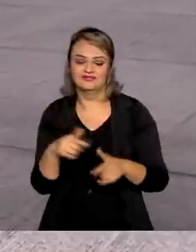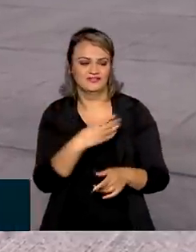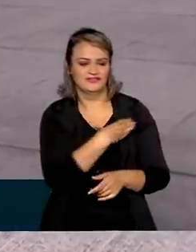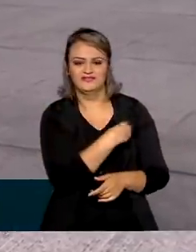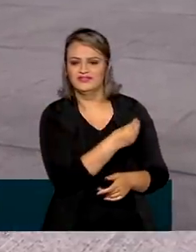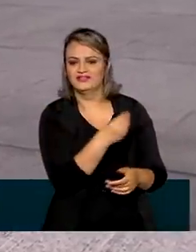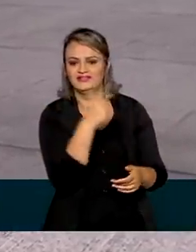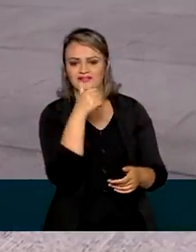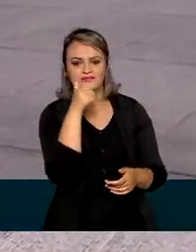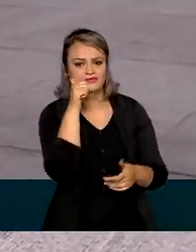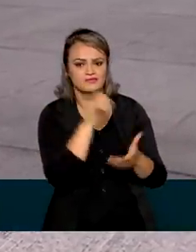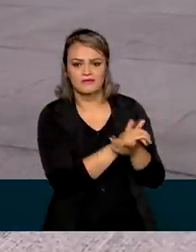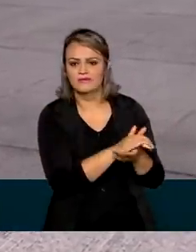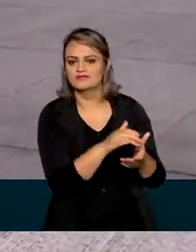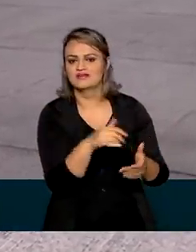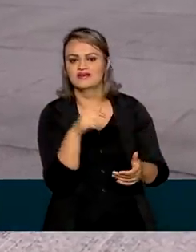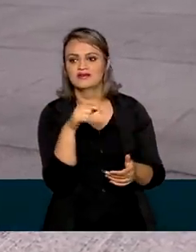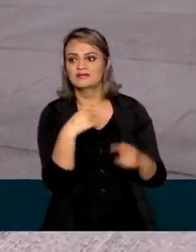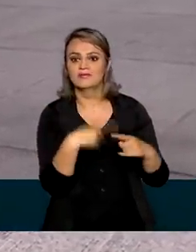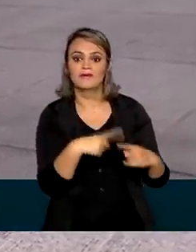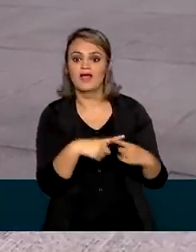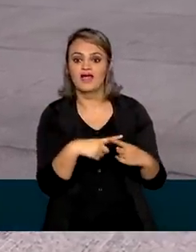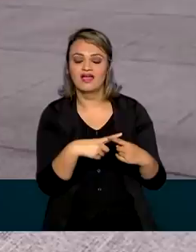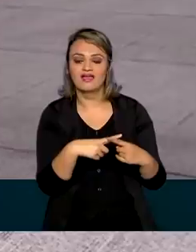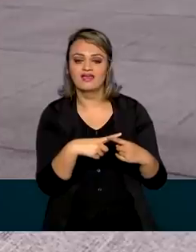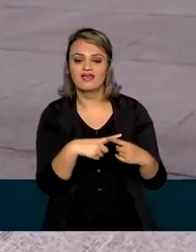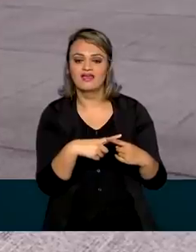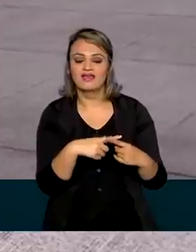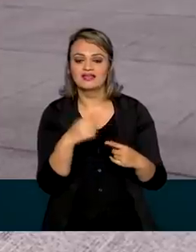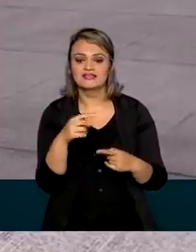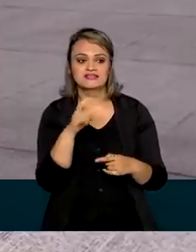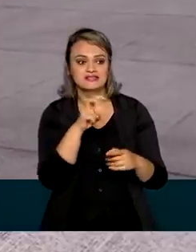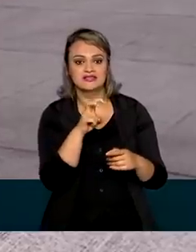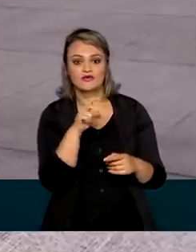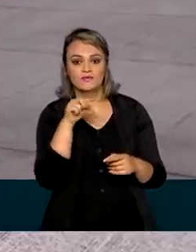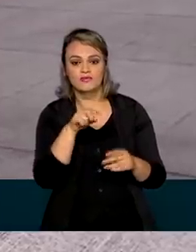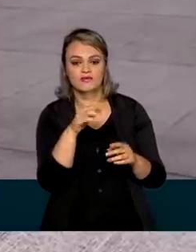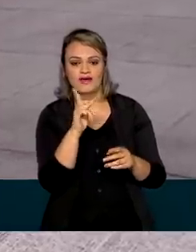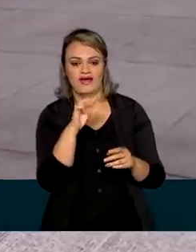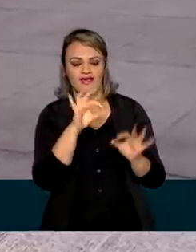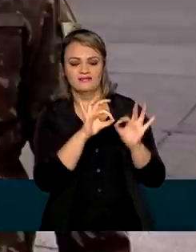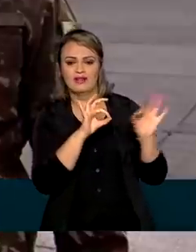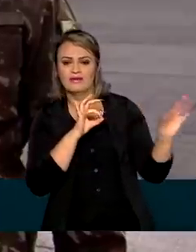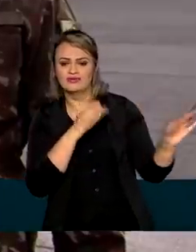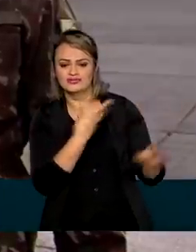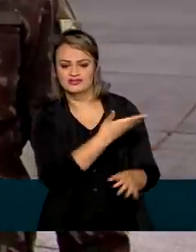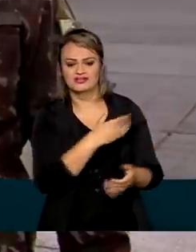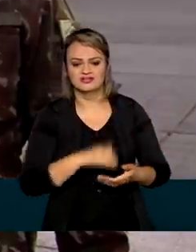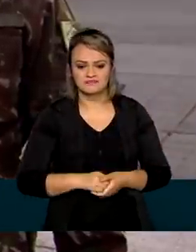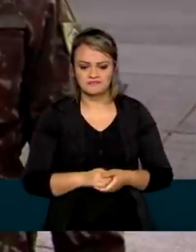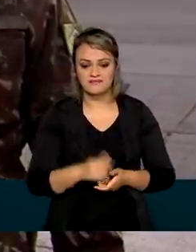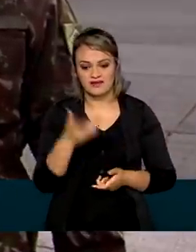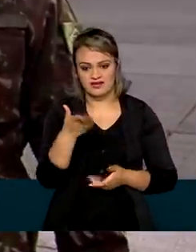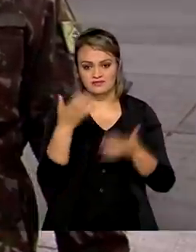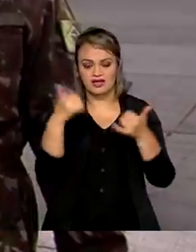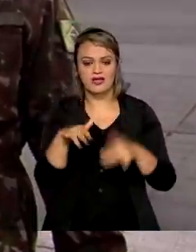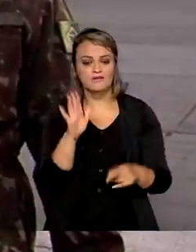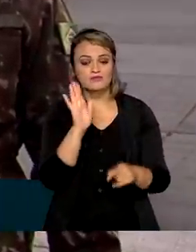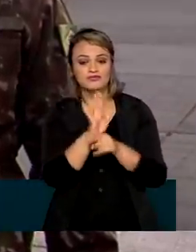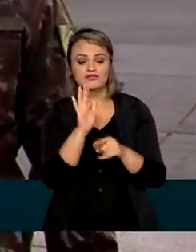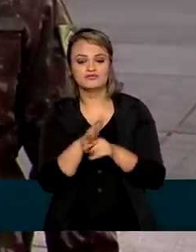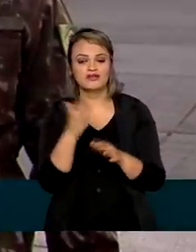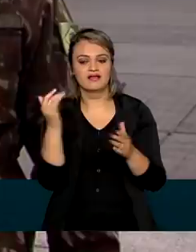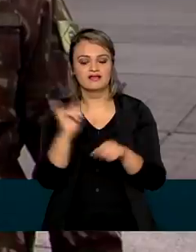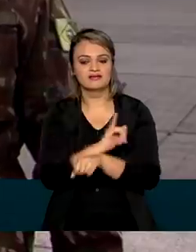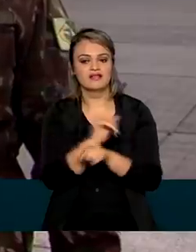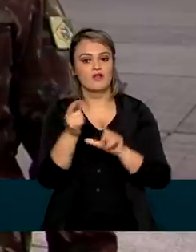filhos, a esposa, porque você está a mais de 5 mil quilômetros do local. Eu pude contribuir na operação acolhida na parte